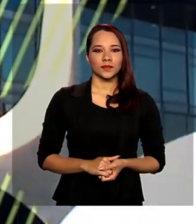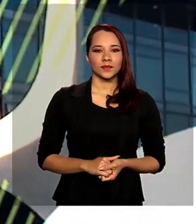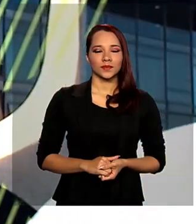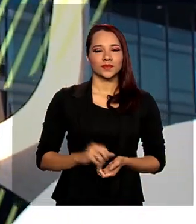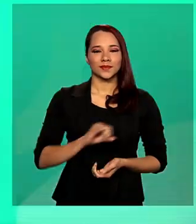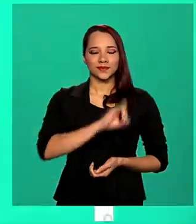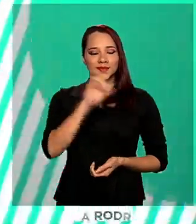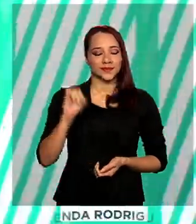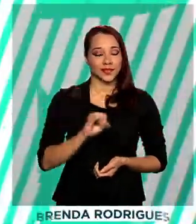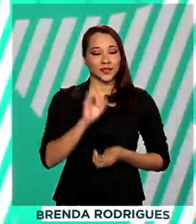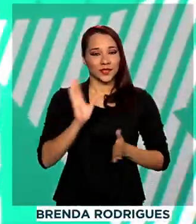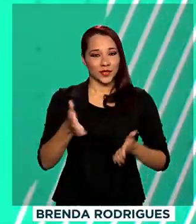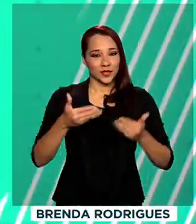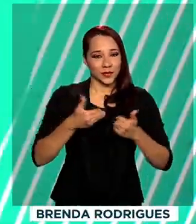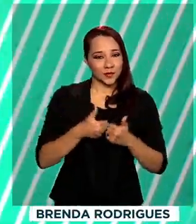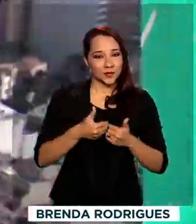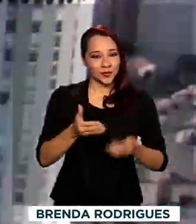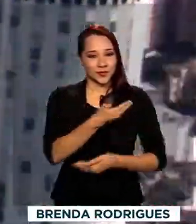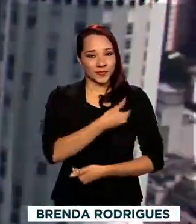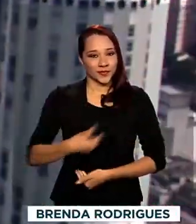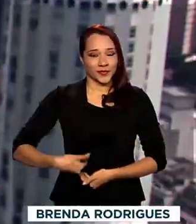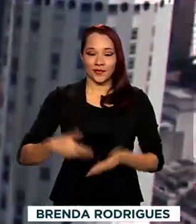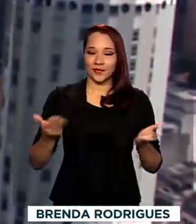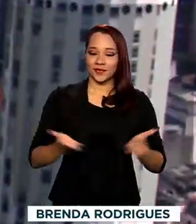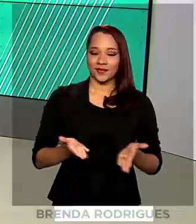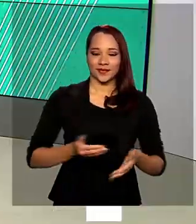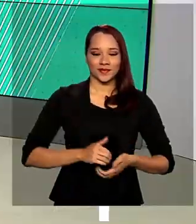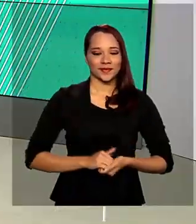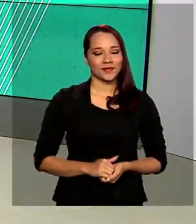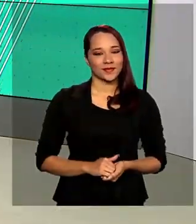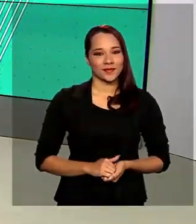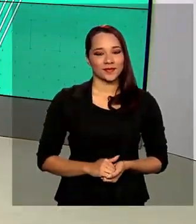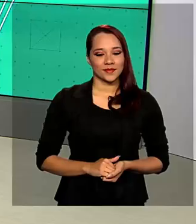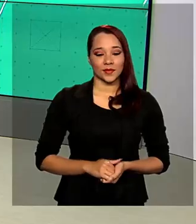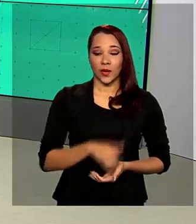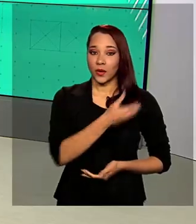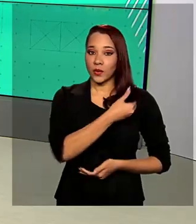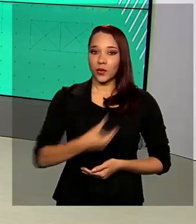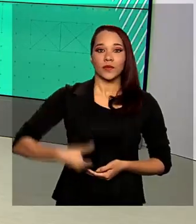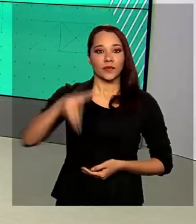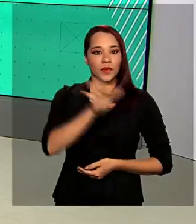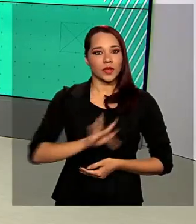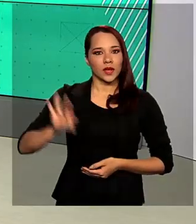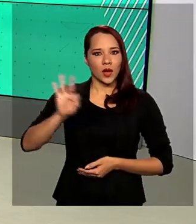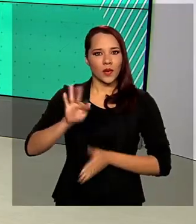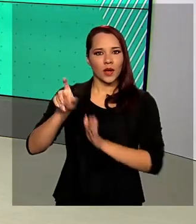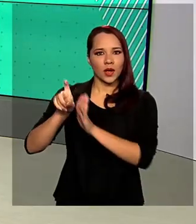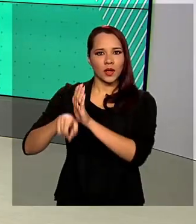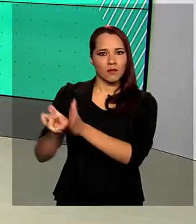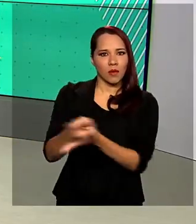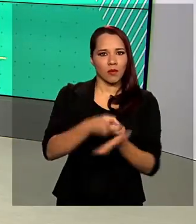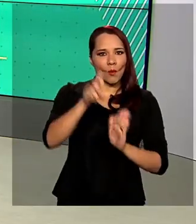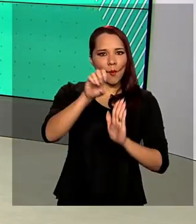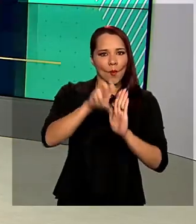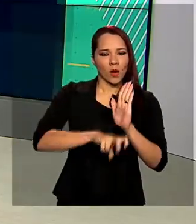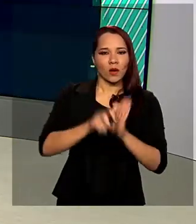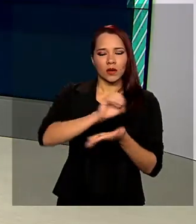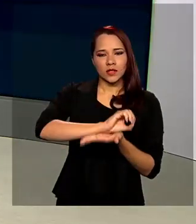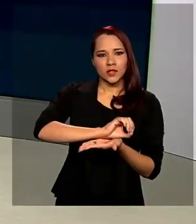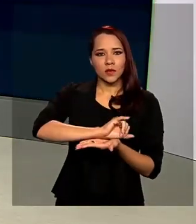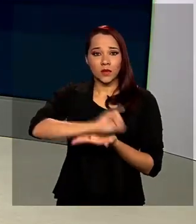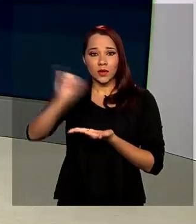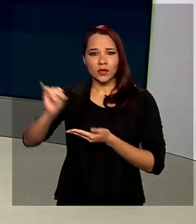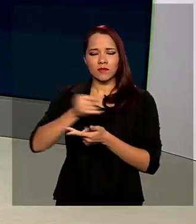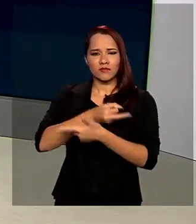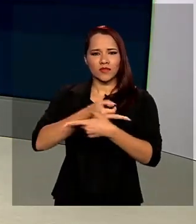Olá, já estamos de volta com o Governo Agora. O Governo Federal zerou o imposto de importação de diversos